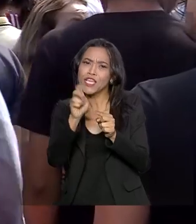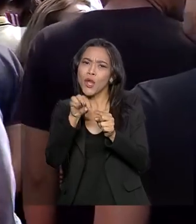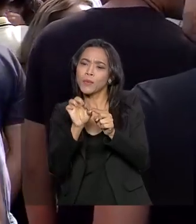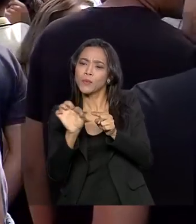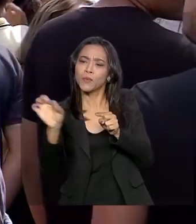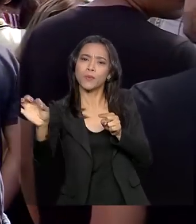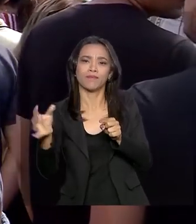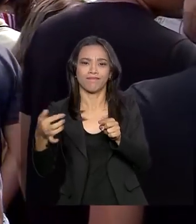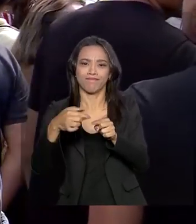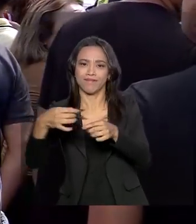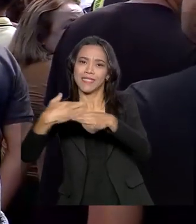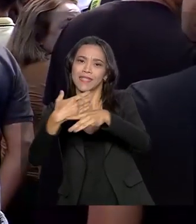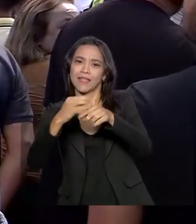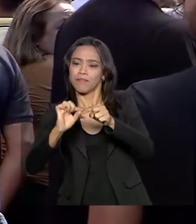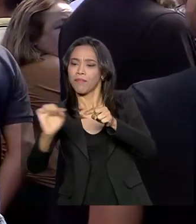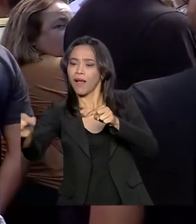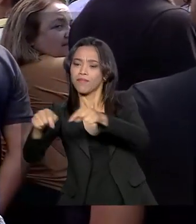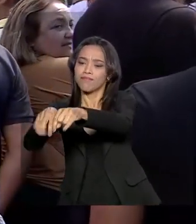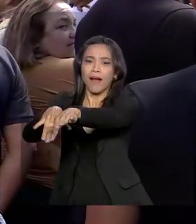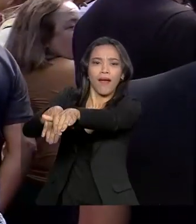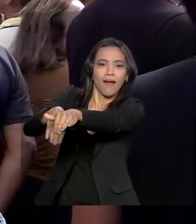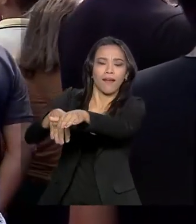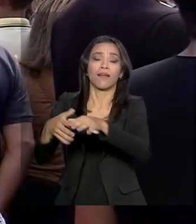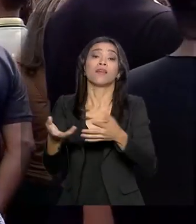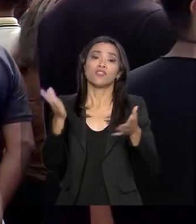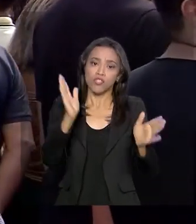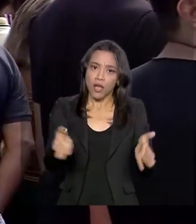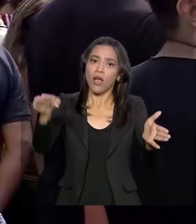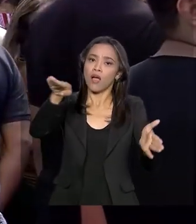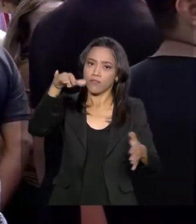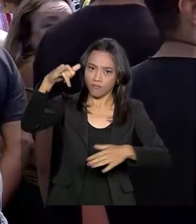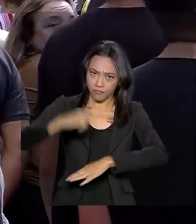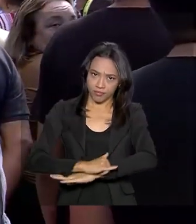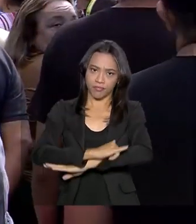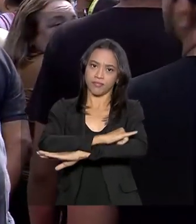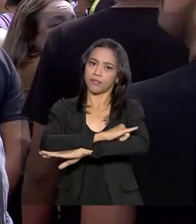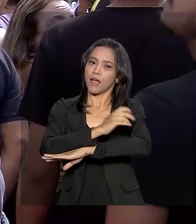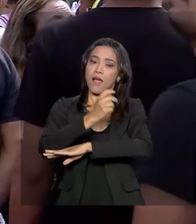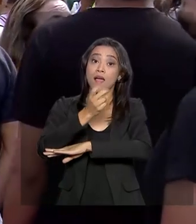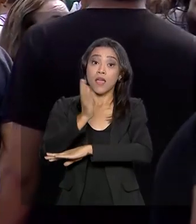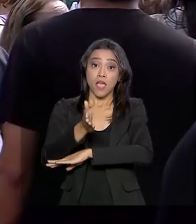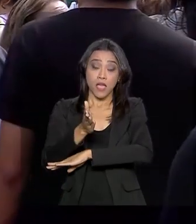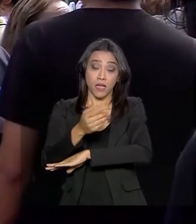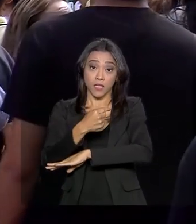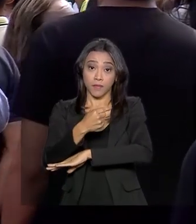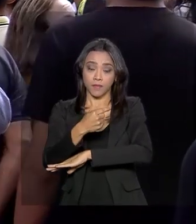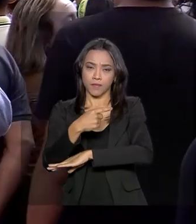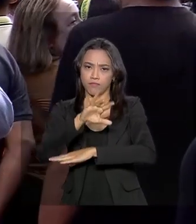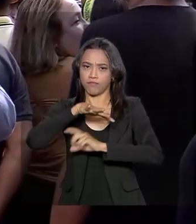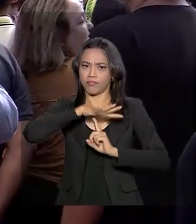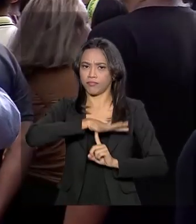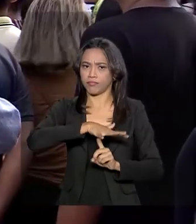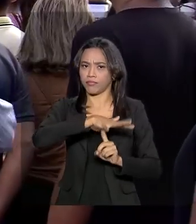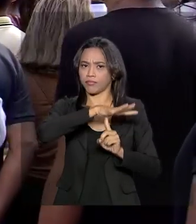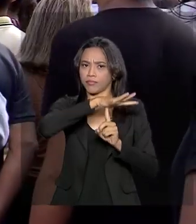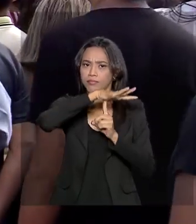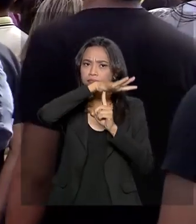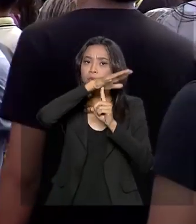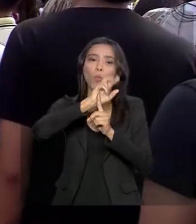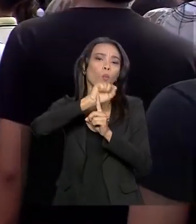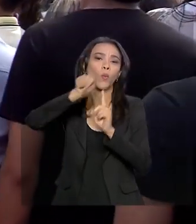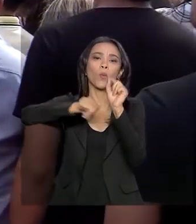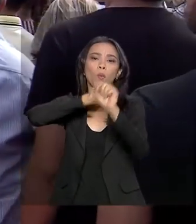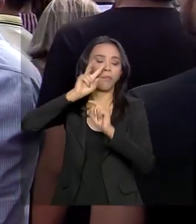já pousou aqui no aeroporto internacional de Parnaíba, mas da pista mesmo ele embarcou no helicóptero para fazer um